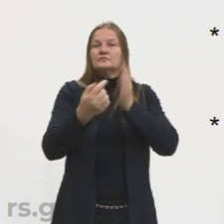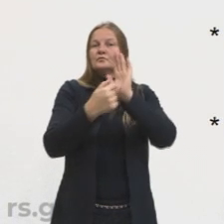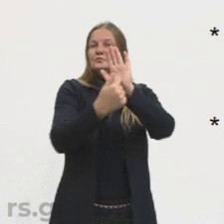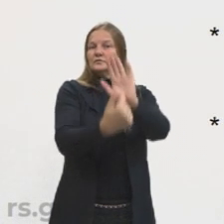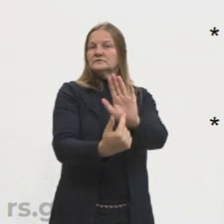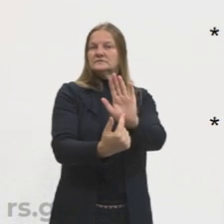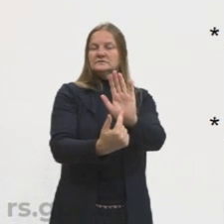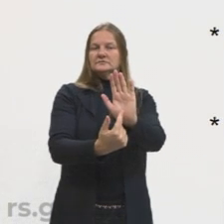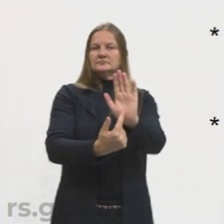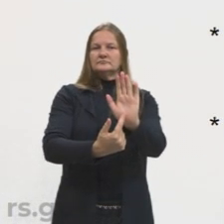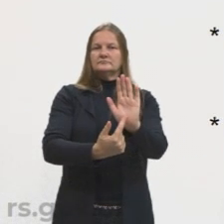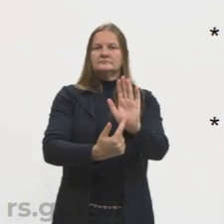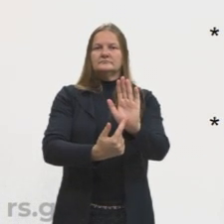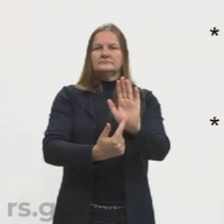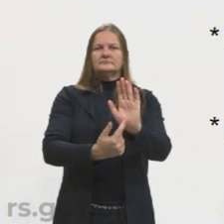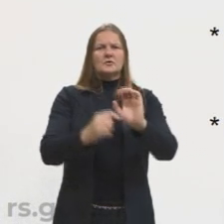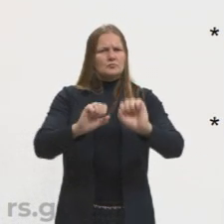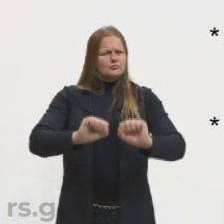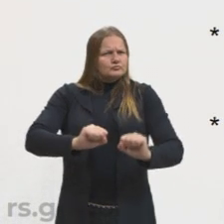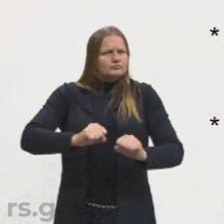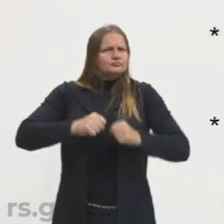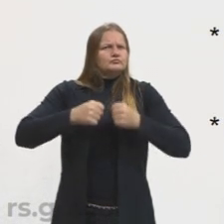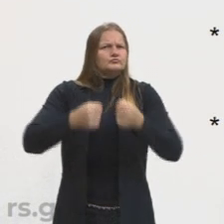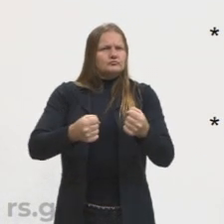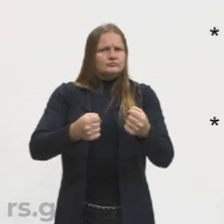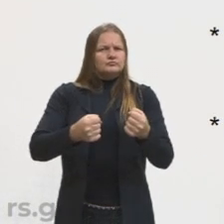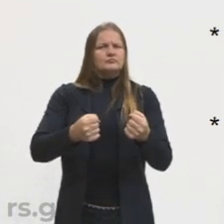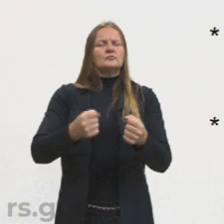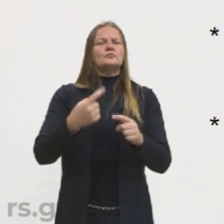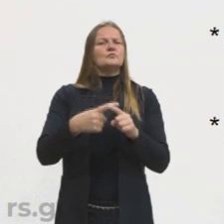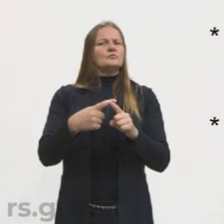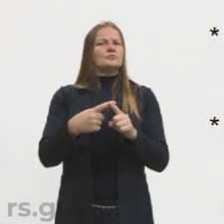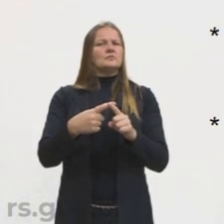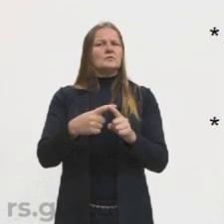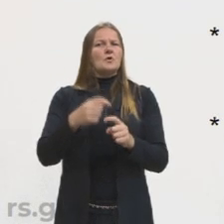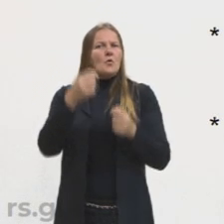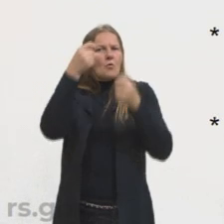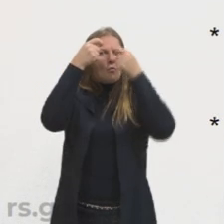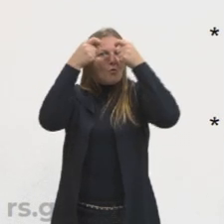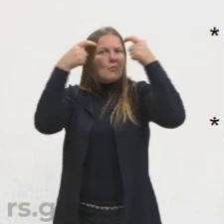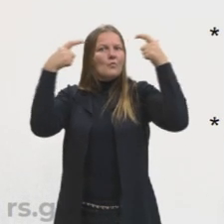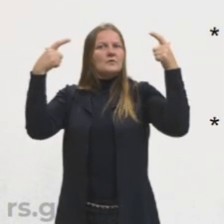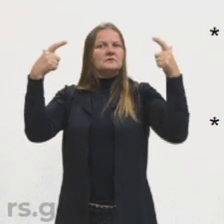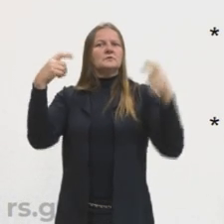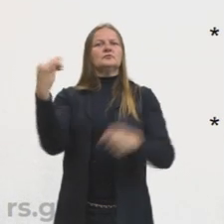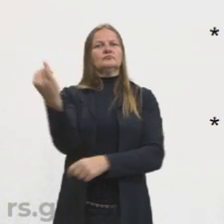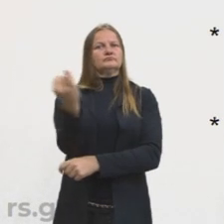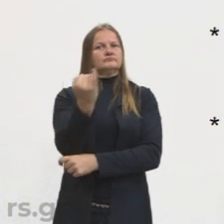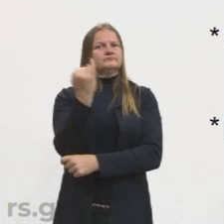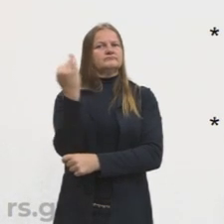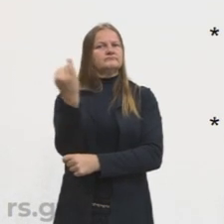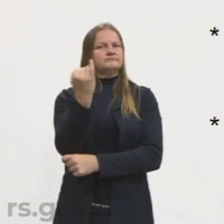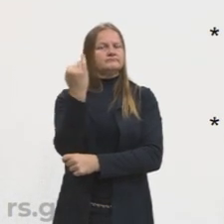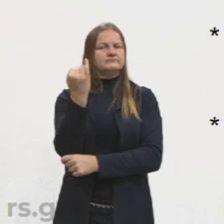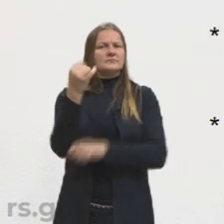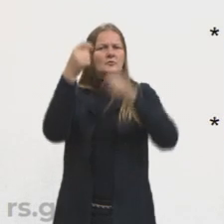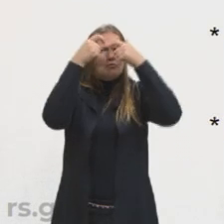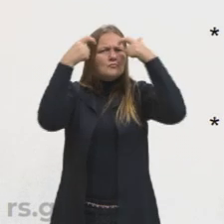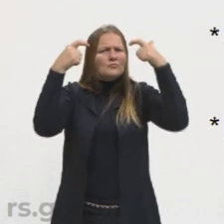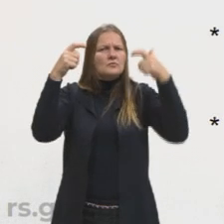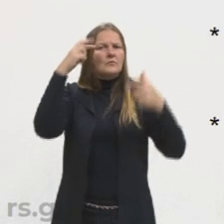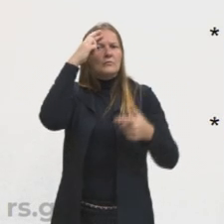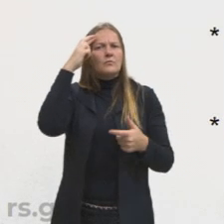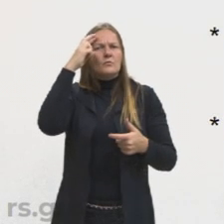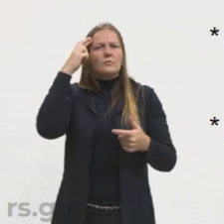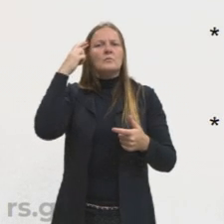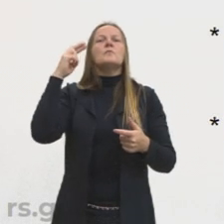Ele vai fortalecer essa possibilidade de que o conhecimento nós podemos conhecer pela razão, ou